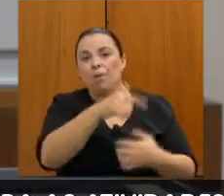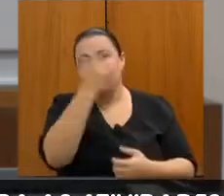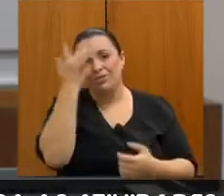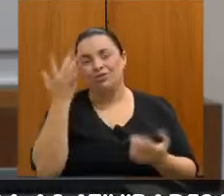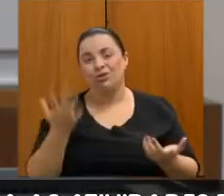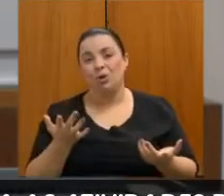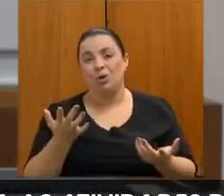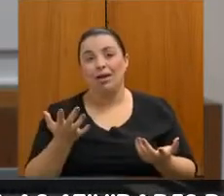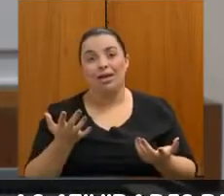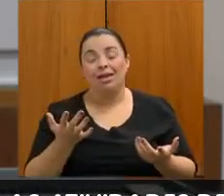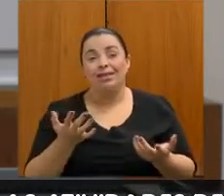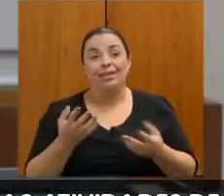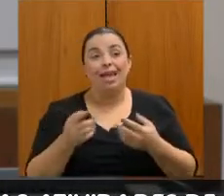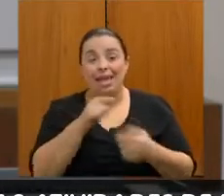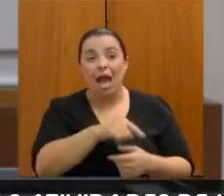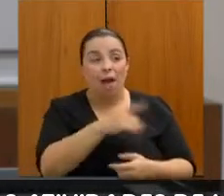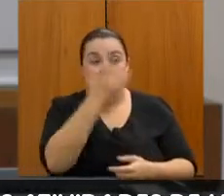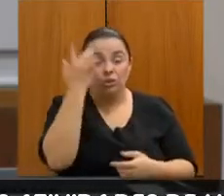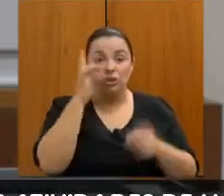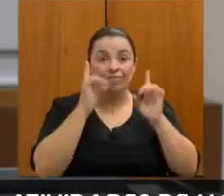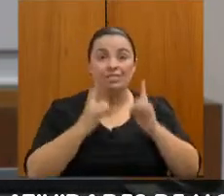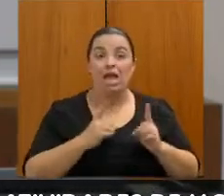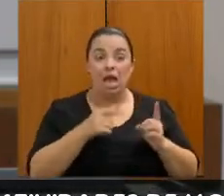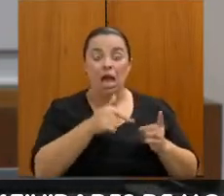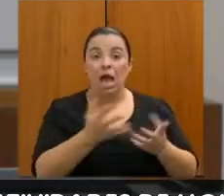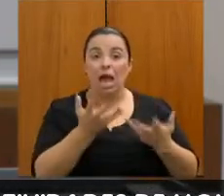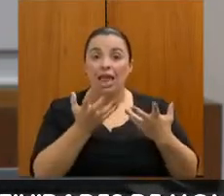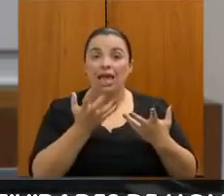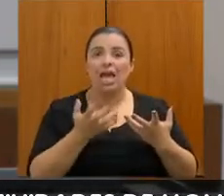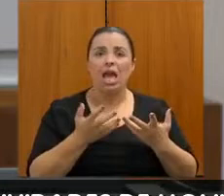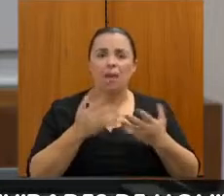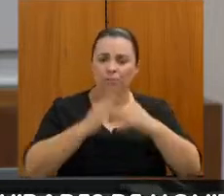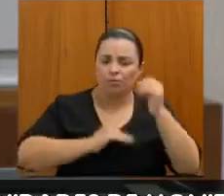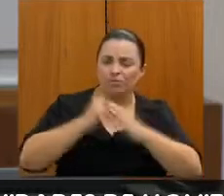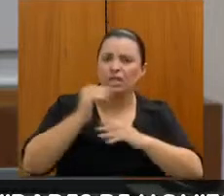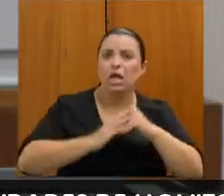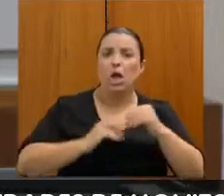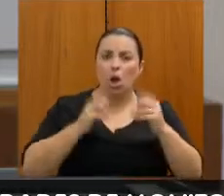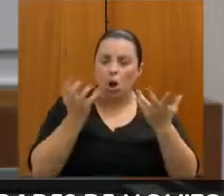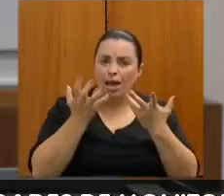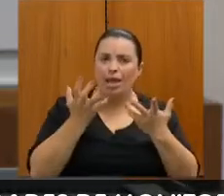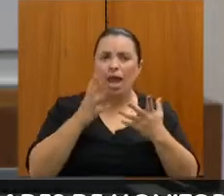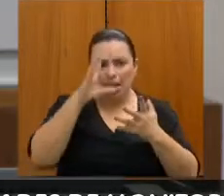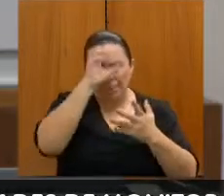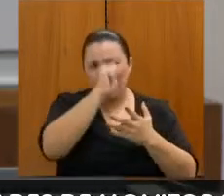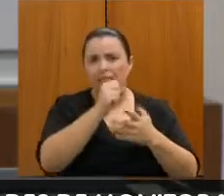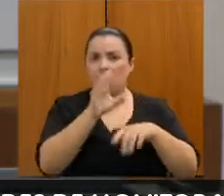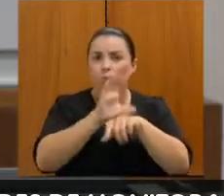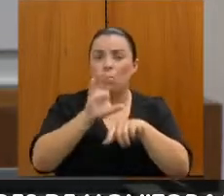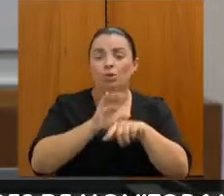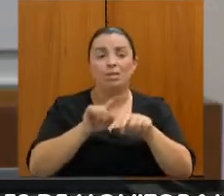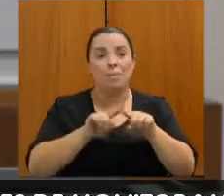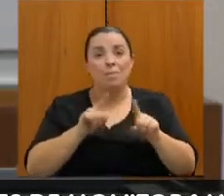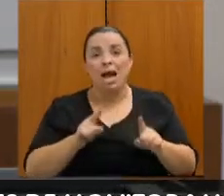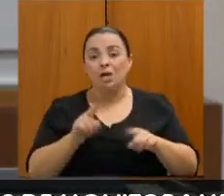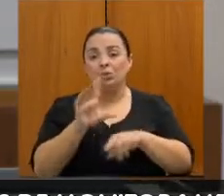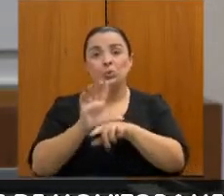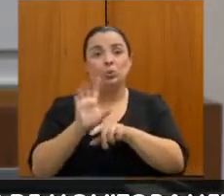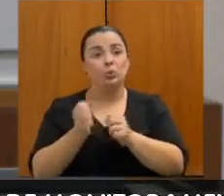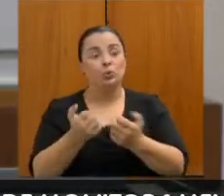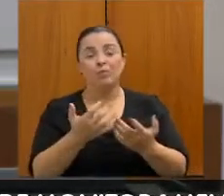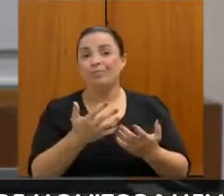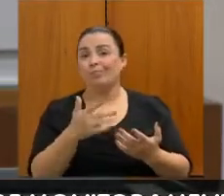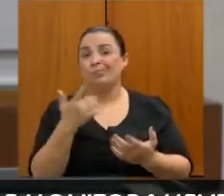percebe o desejo da pessoa com deficiência de ela se profissionalizar naquela área, mas que não é acessível a ela,